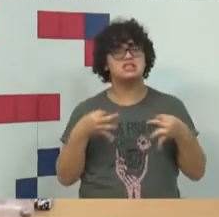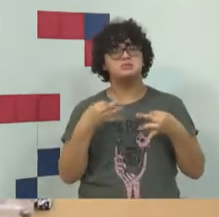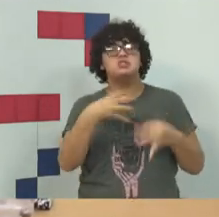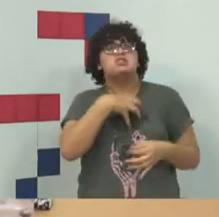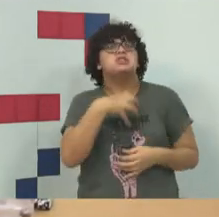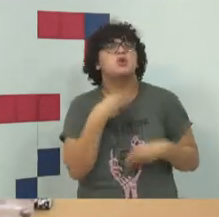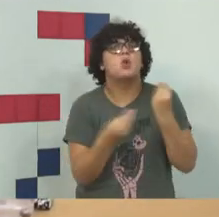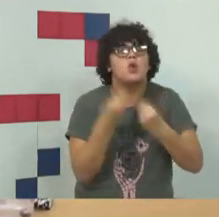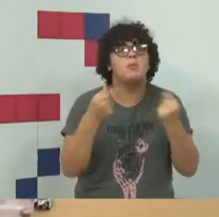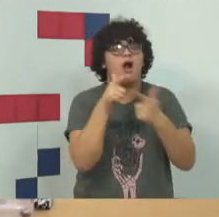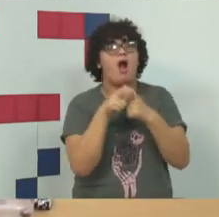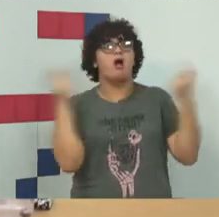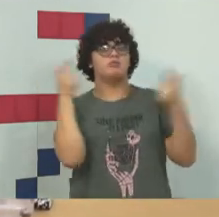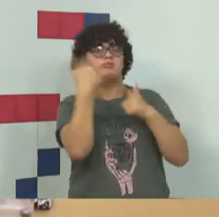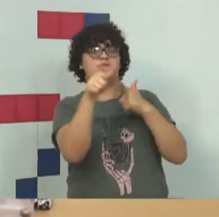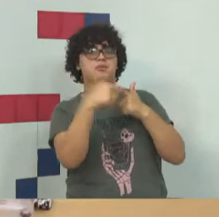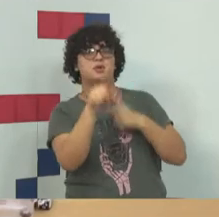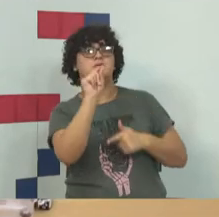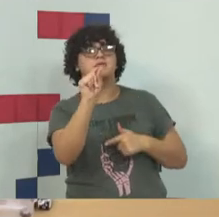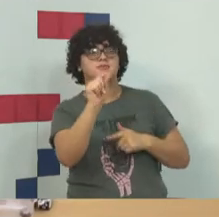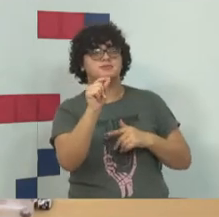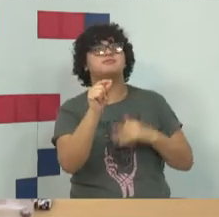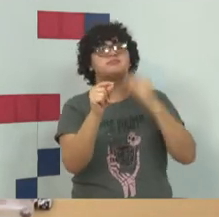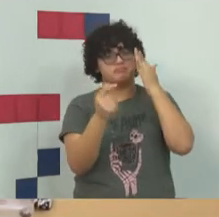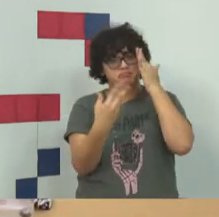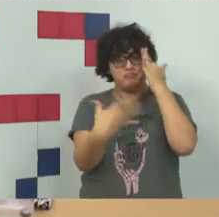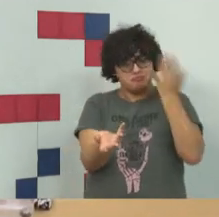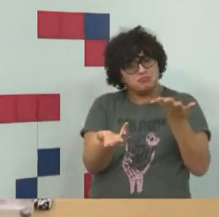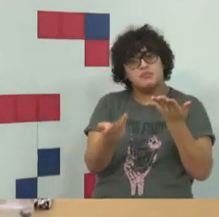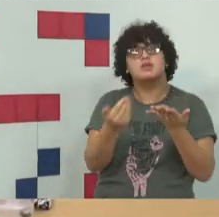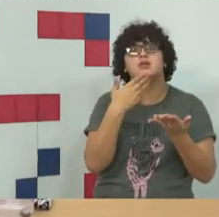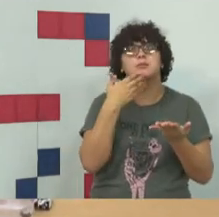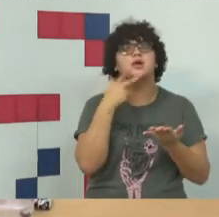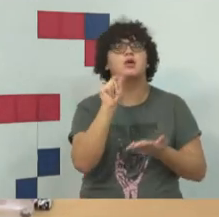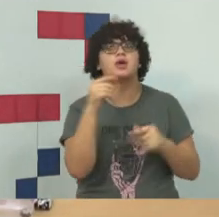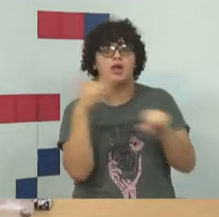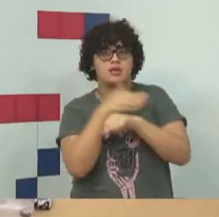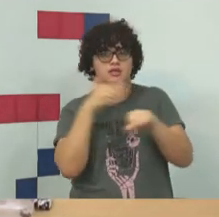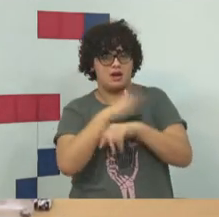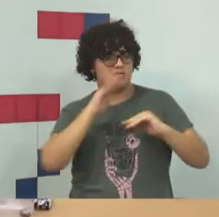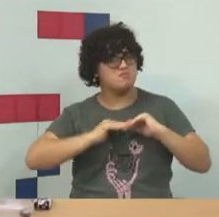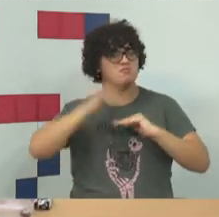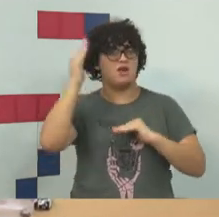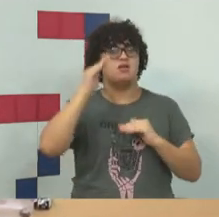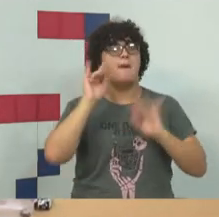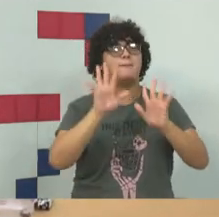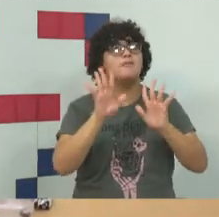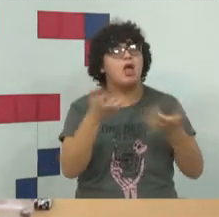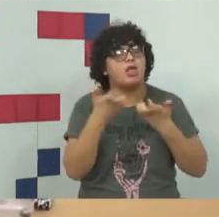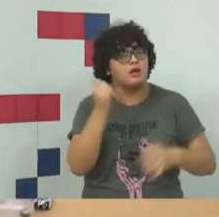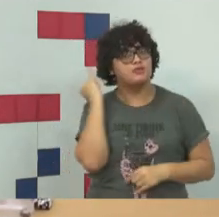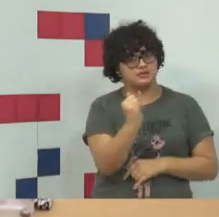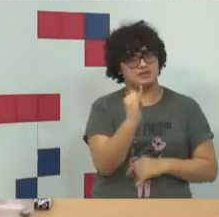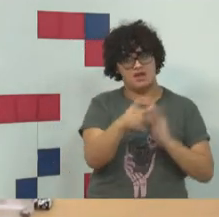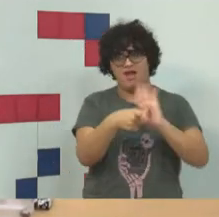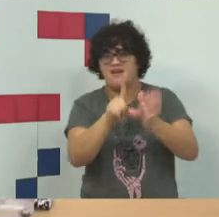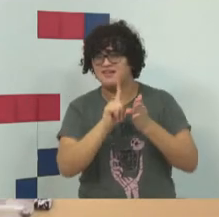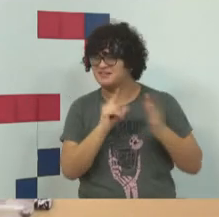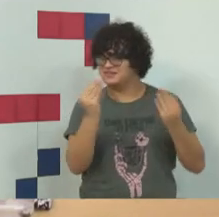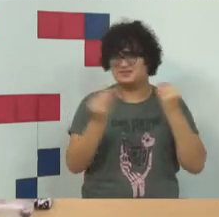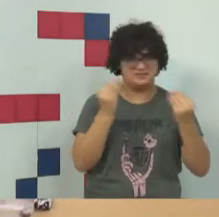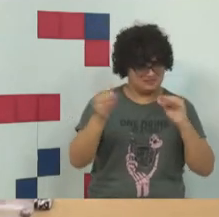chama o grande problema do momento, que é fake news. Então, a gente vai entrar mais em fake news, mas eu já quero dizer para vocês nessa